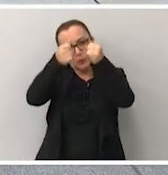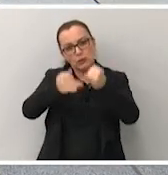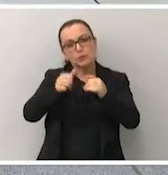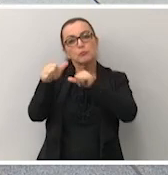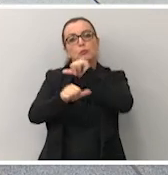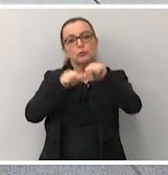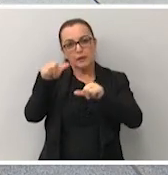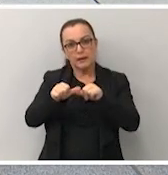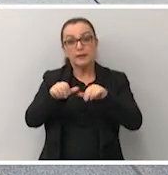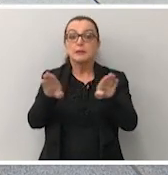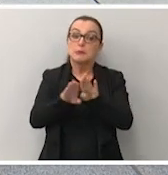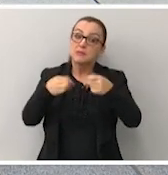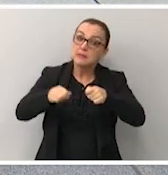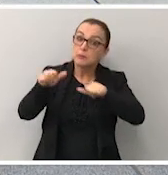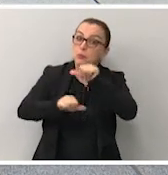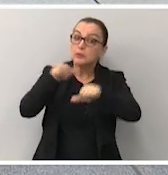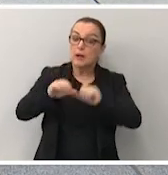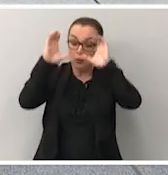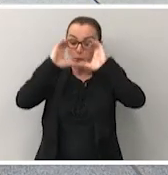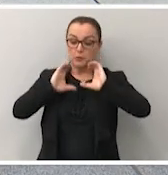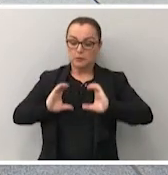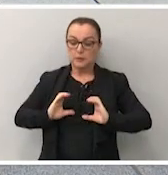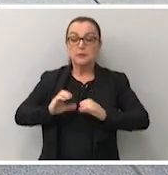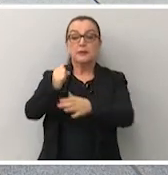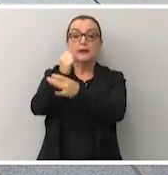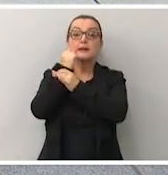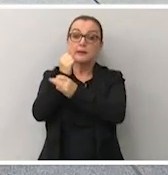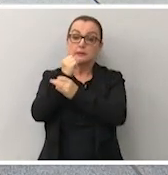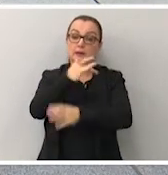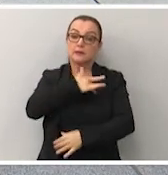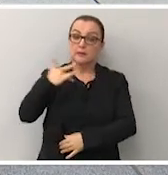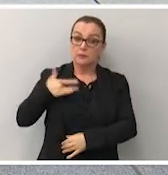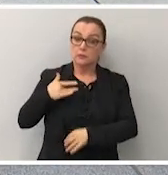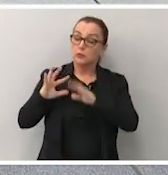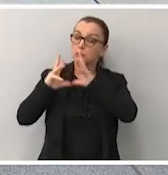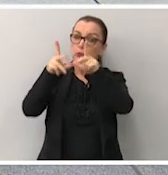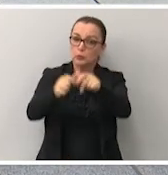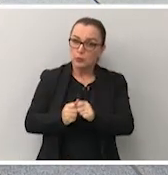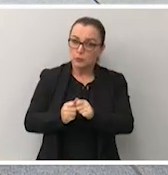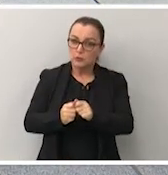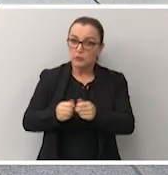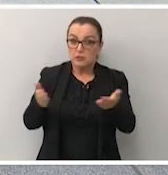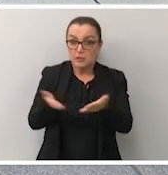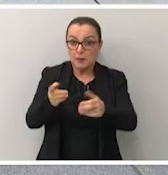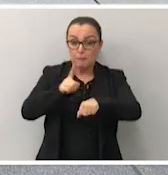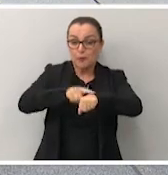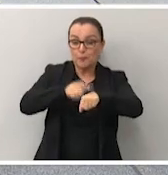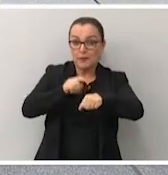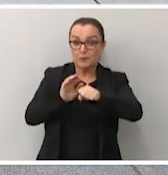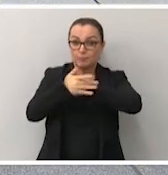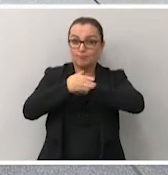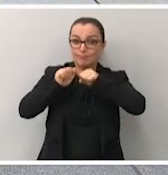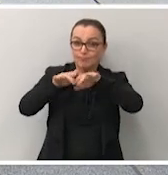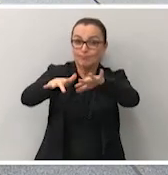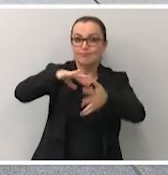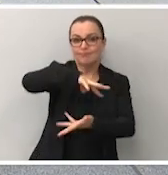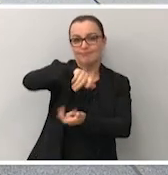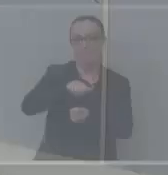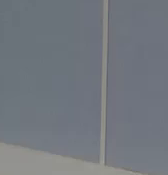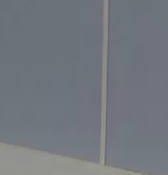também uma mudança de comportamento necessária para garantir a saúde de todo mundo, já que estamos nesse momento de pandemia.